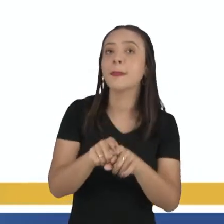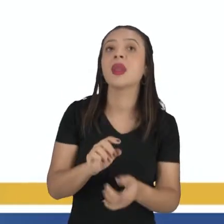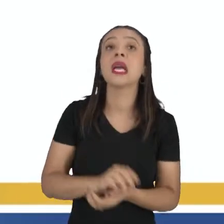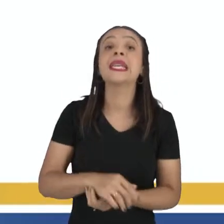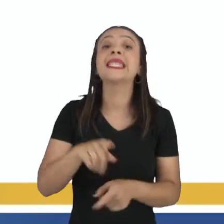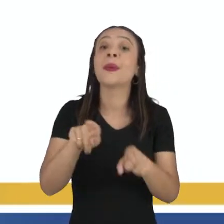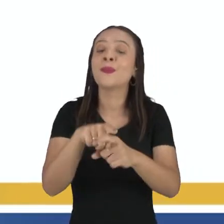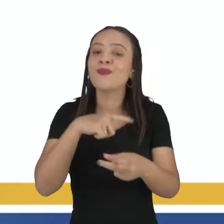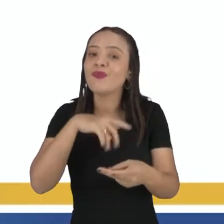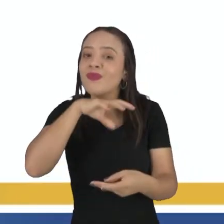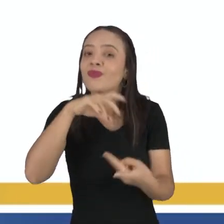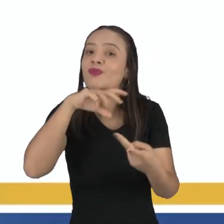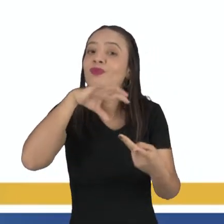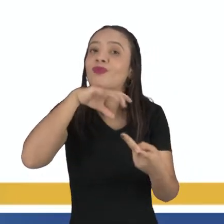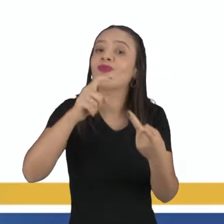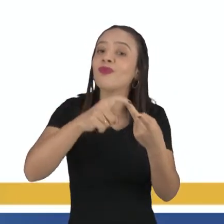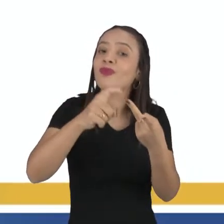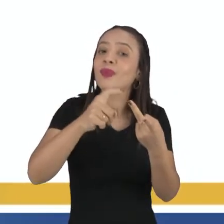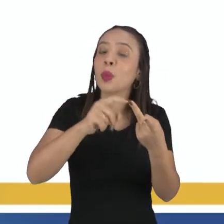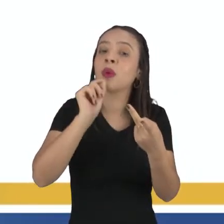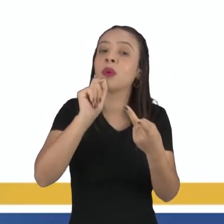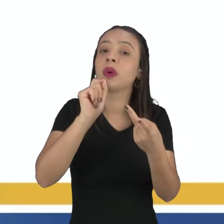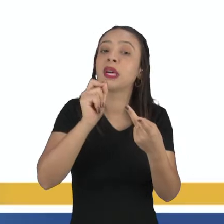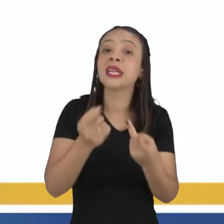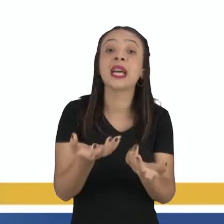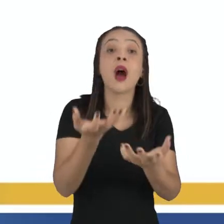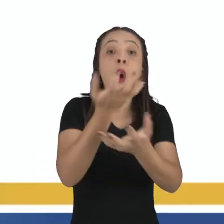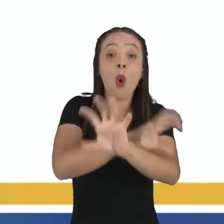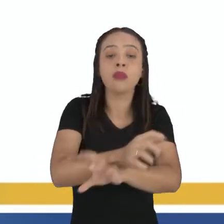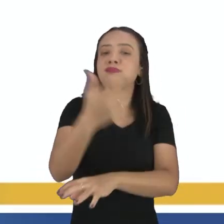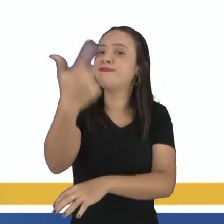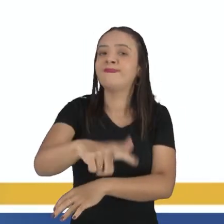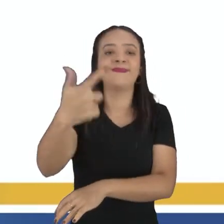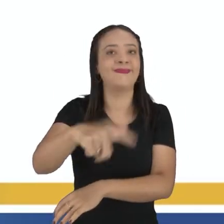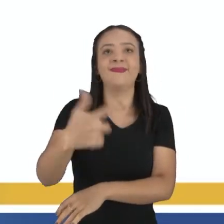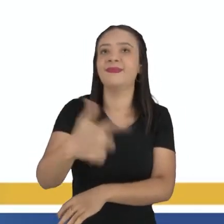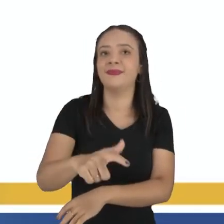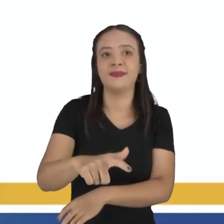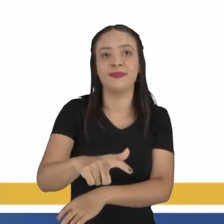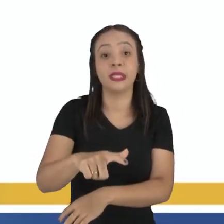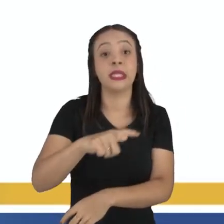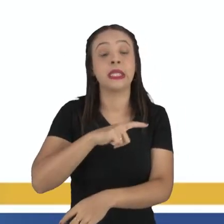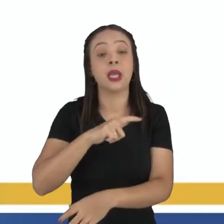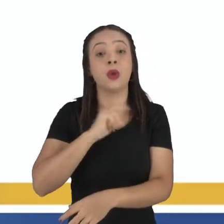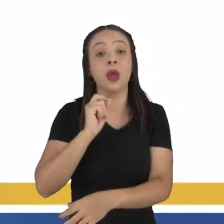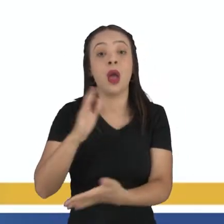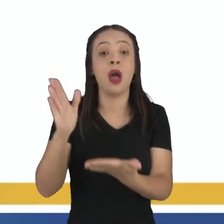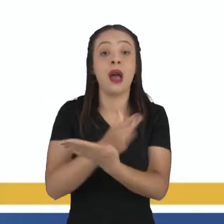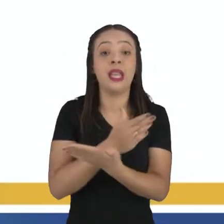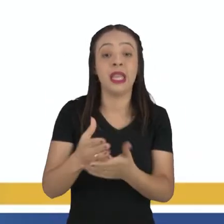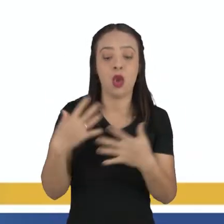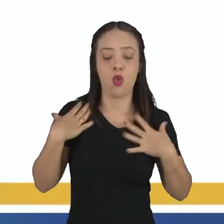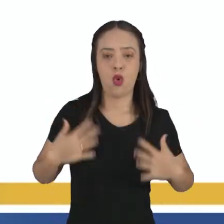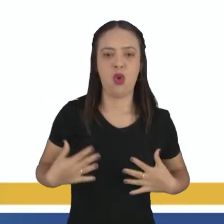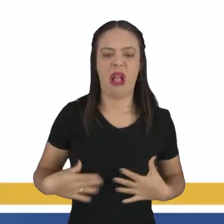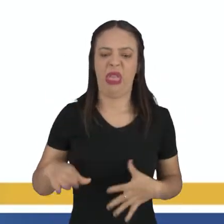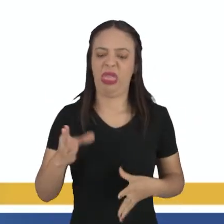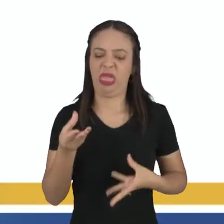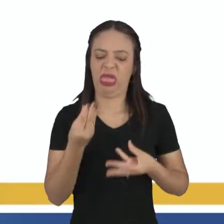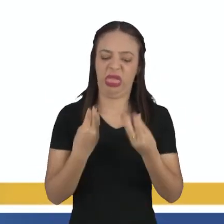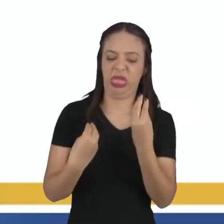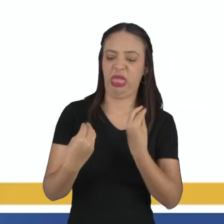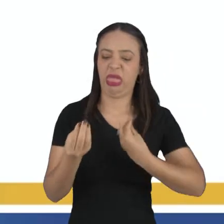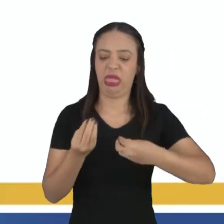do outro lado, nós temos os animais invertebrados. Que são animais que não possuem ossos. Alguns possuem corpos moles. Ou